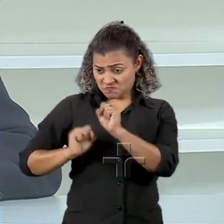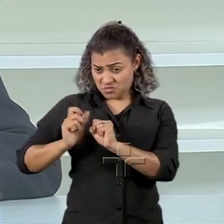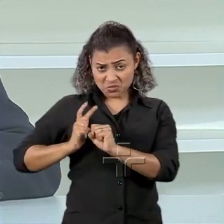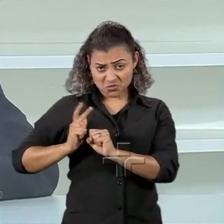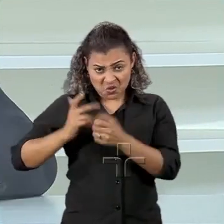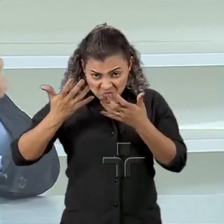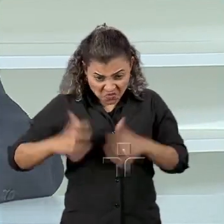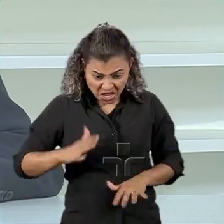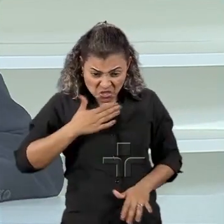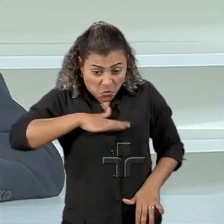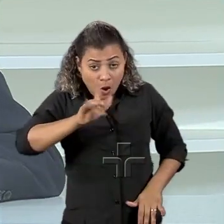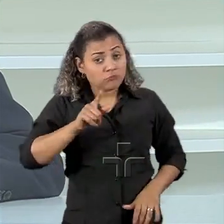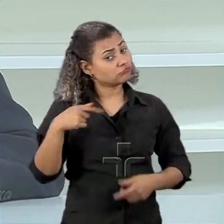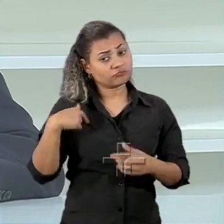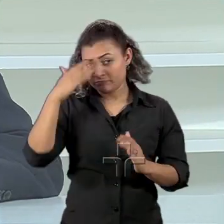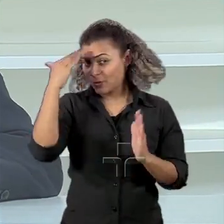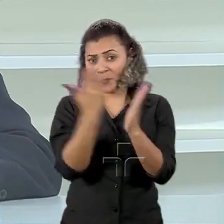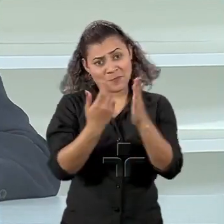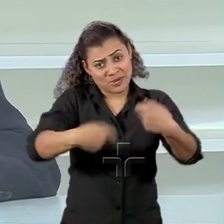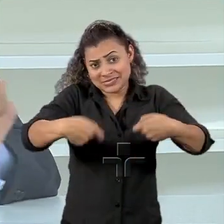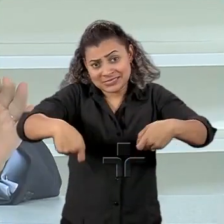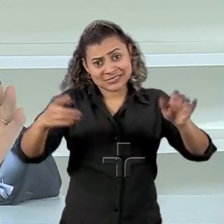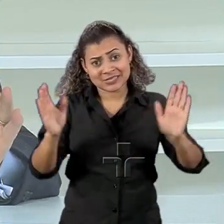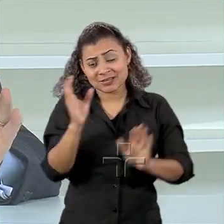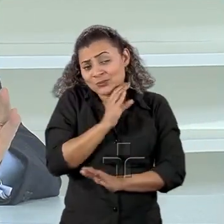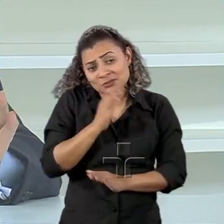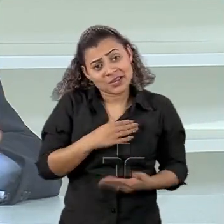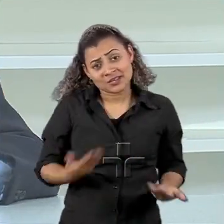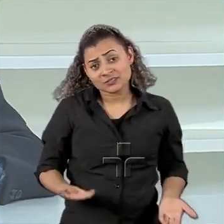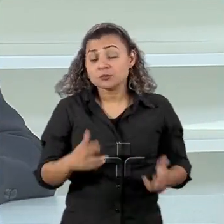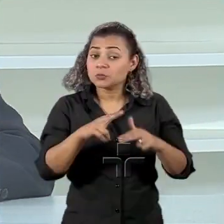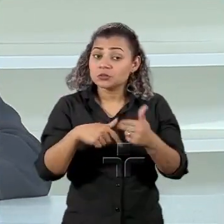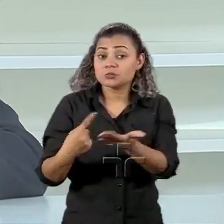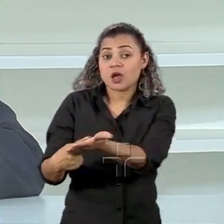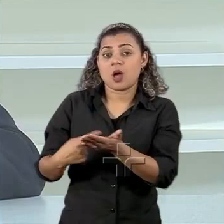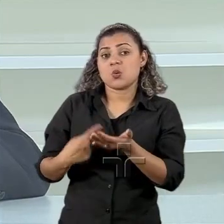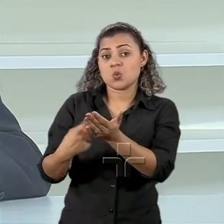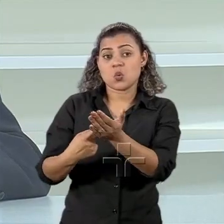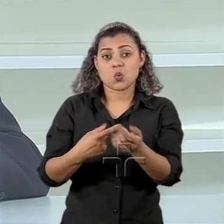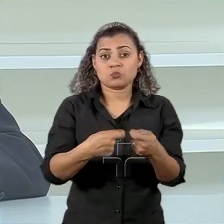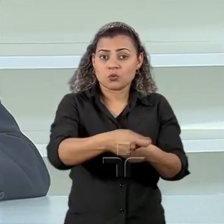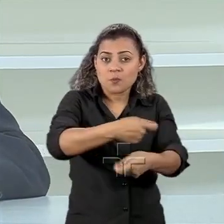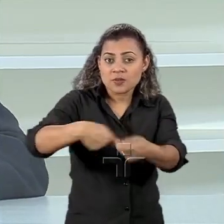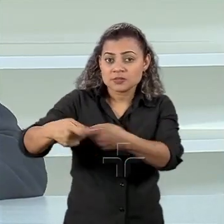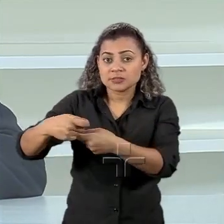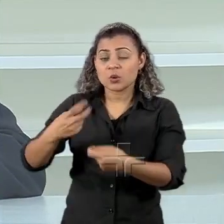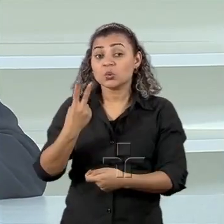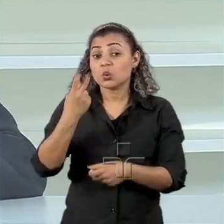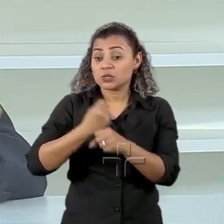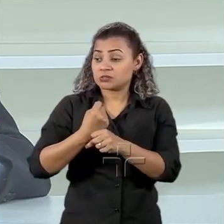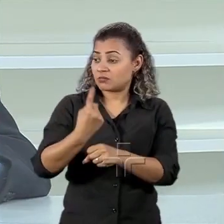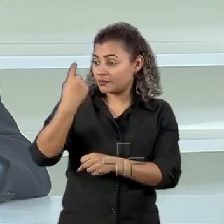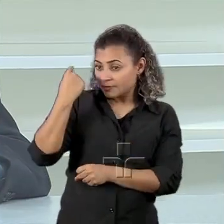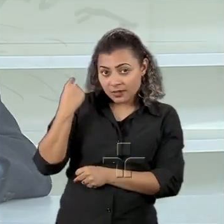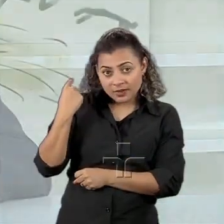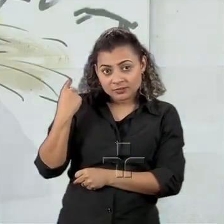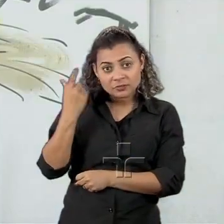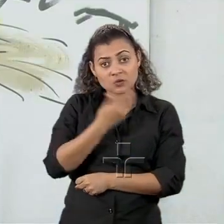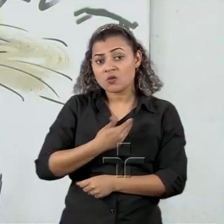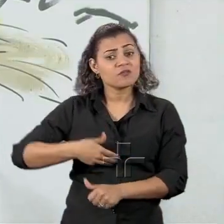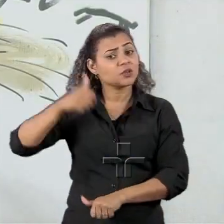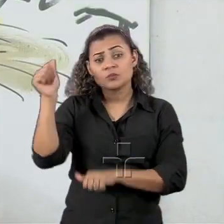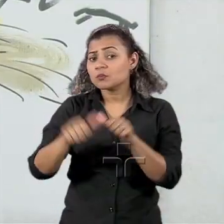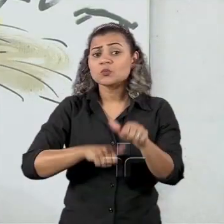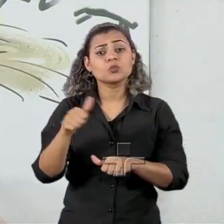feita. E o terceiro aspecto são esses acordos comerciais. Nos últimos dois anos o governo mudou a política de